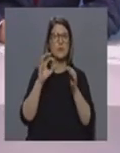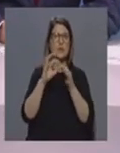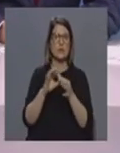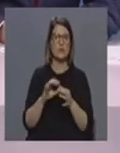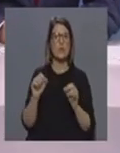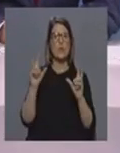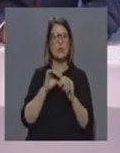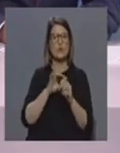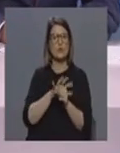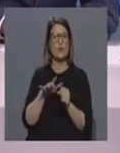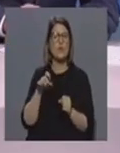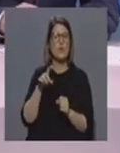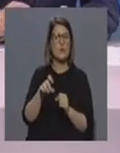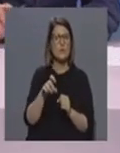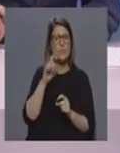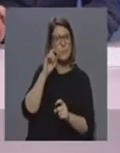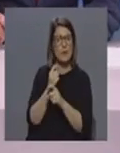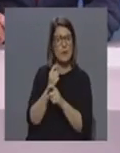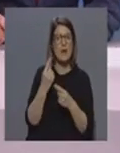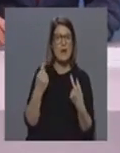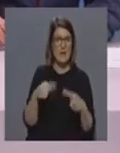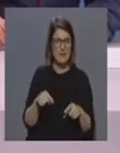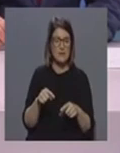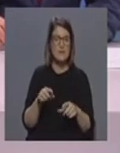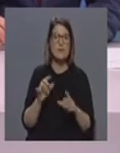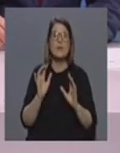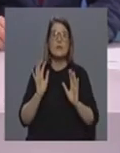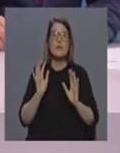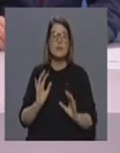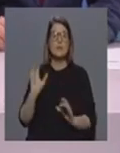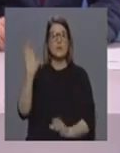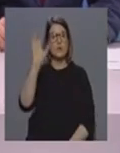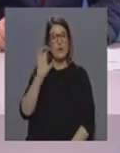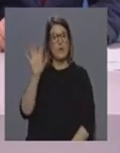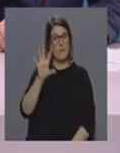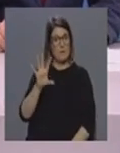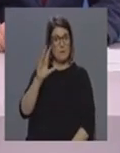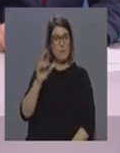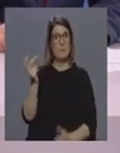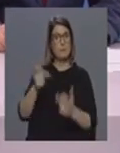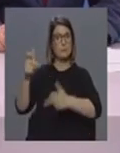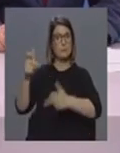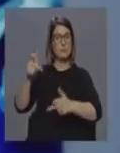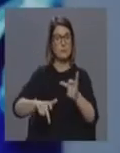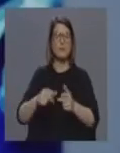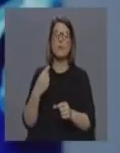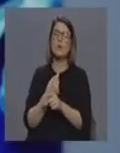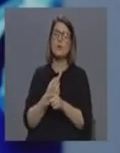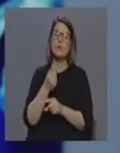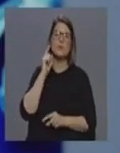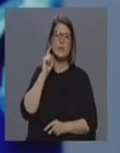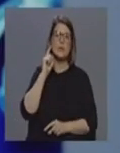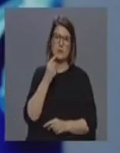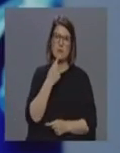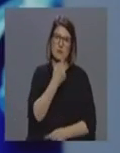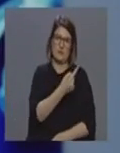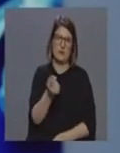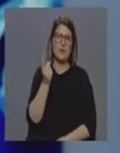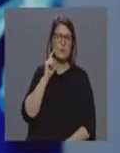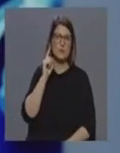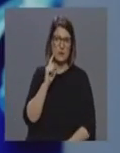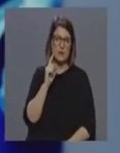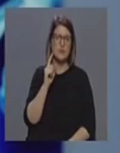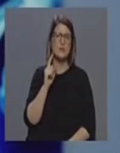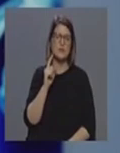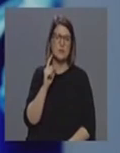coronavírus à região. Mas, perante aquilo que está a acontecer neste momento no continente, e há um aspecto aqui que importa referir e que tem sido dado nota